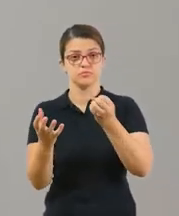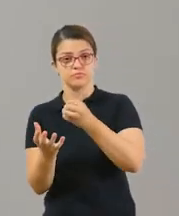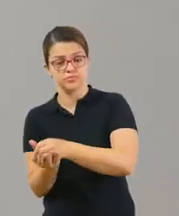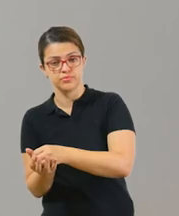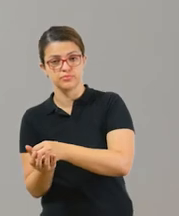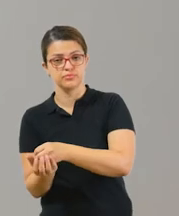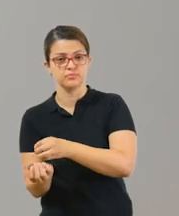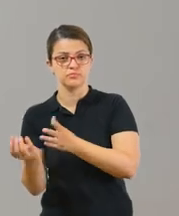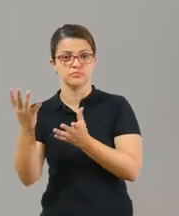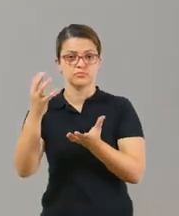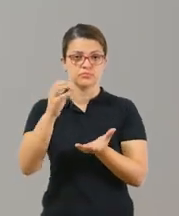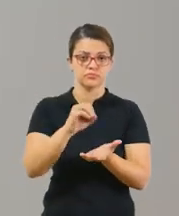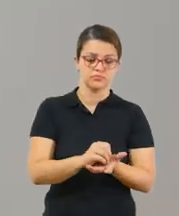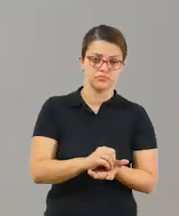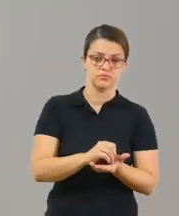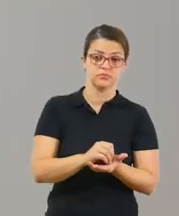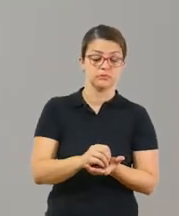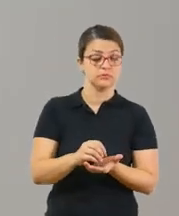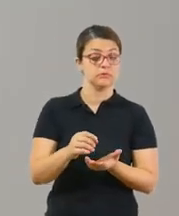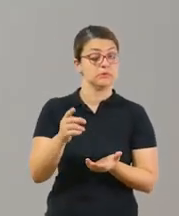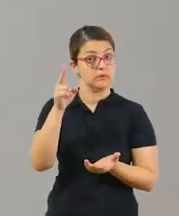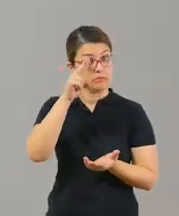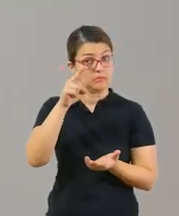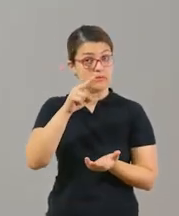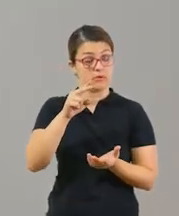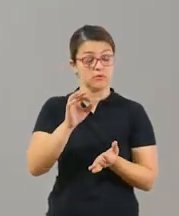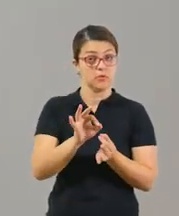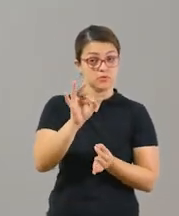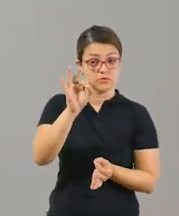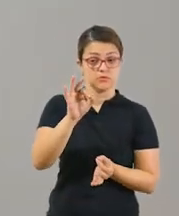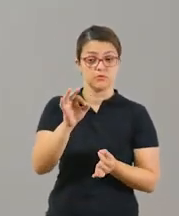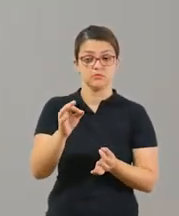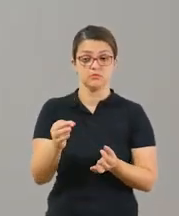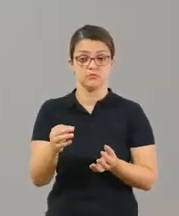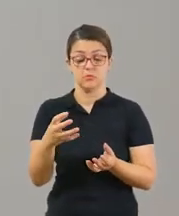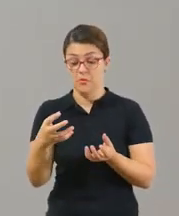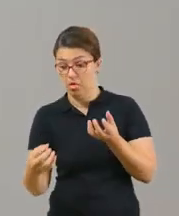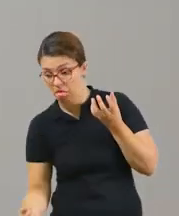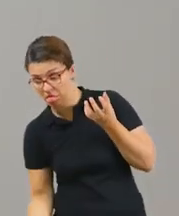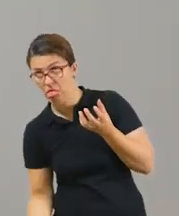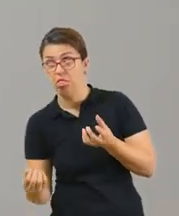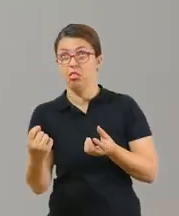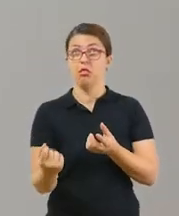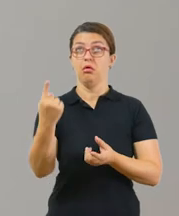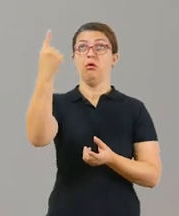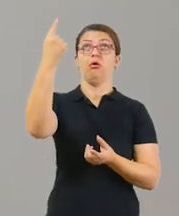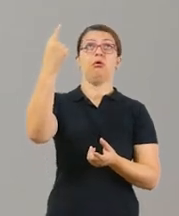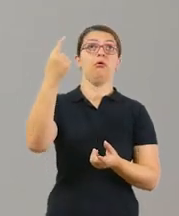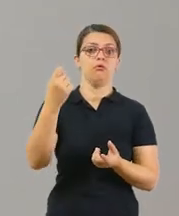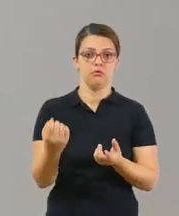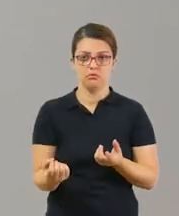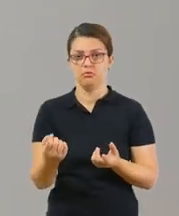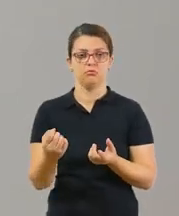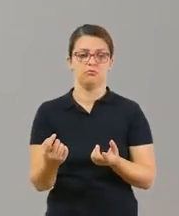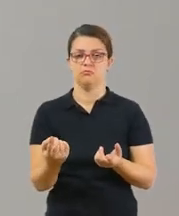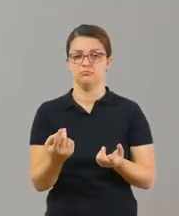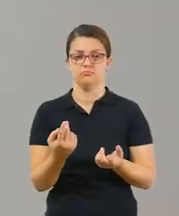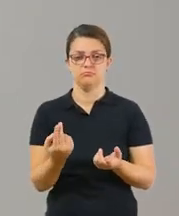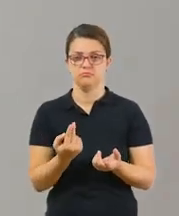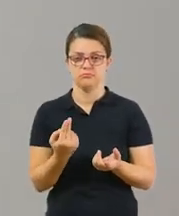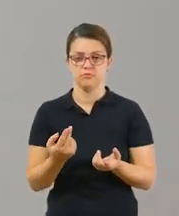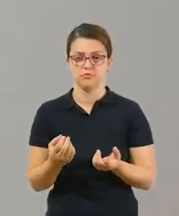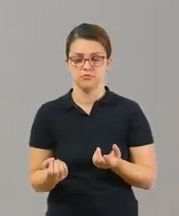mão para outra, sempre para cima, Ok? Lembrando, respeitando a mesma altura e pegando na mesma altura. Ele não pode pegar muito baixo nem muito alto.